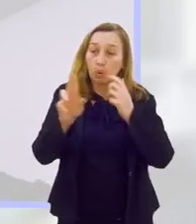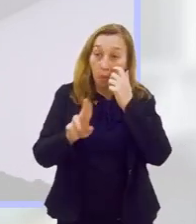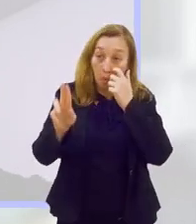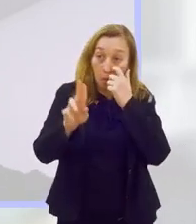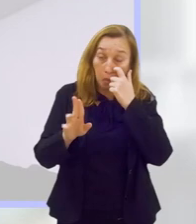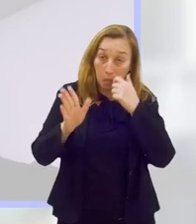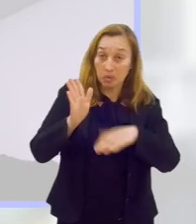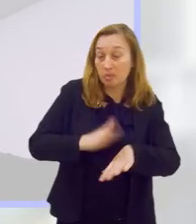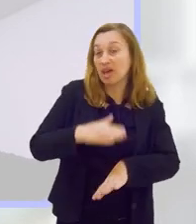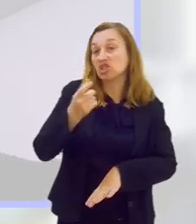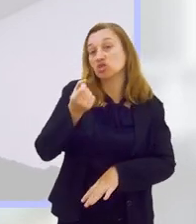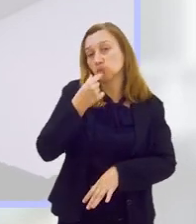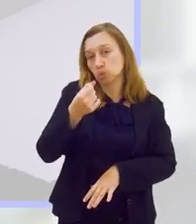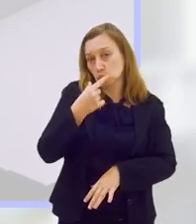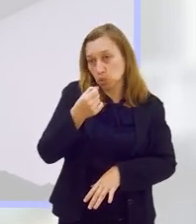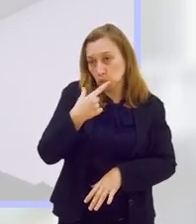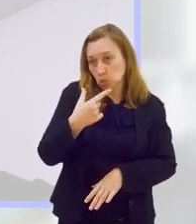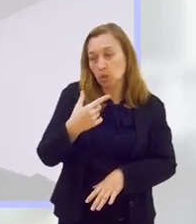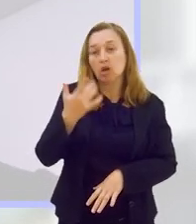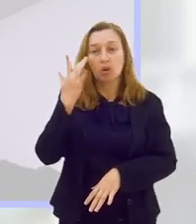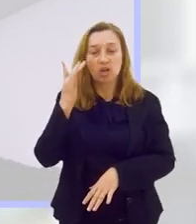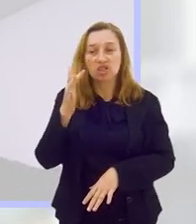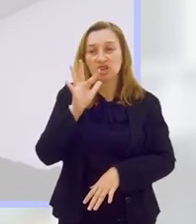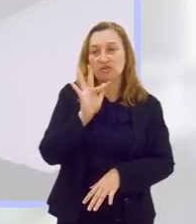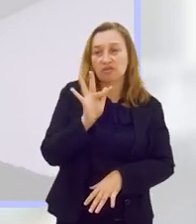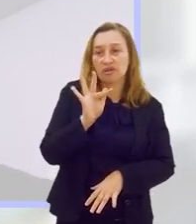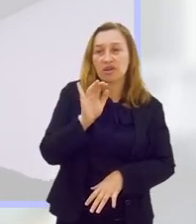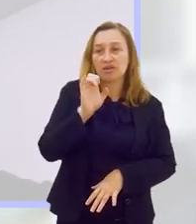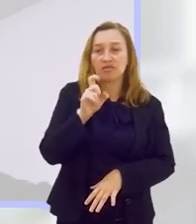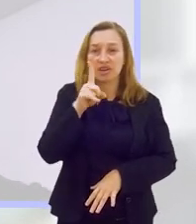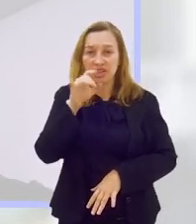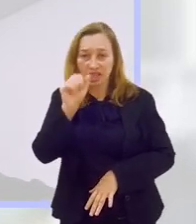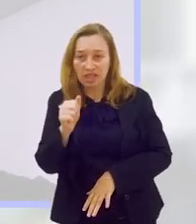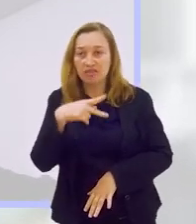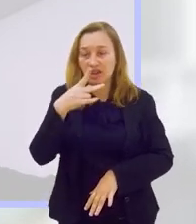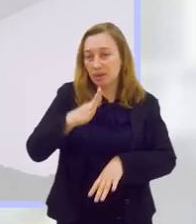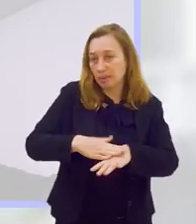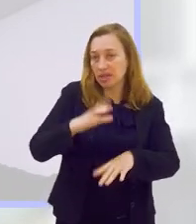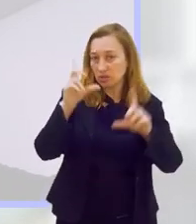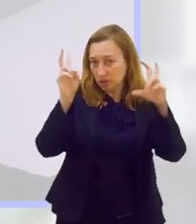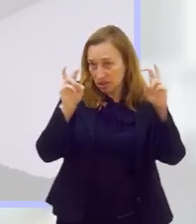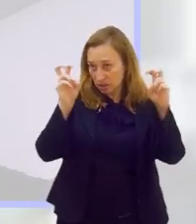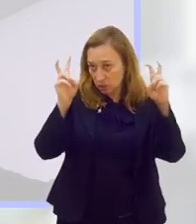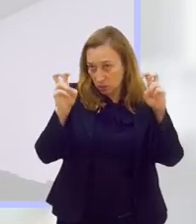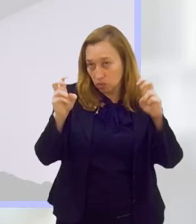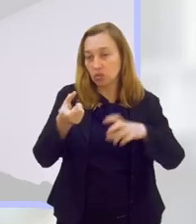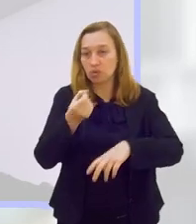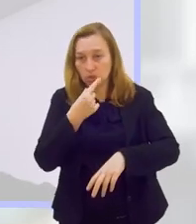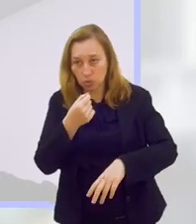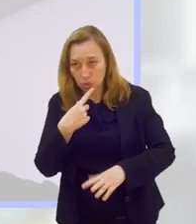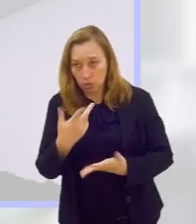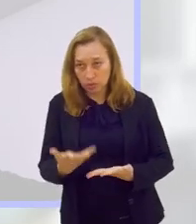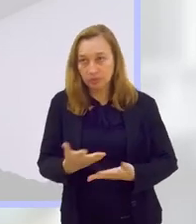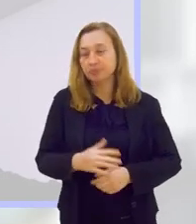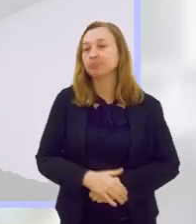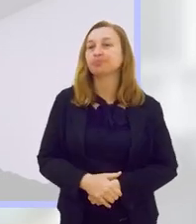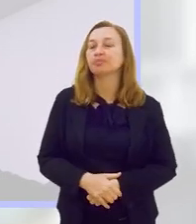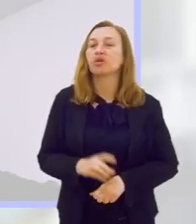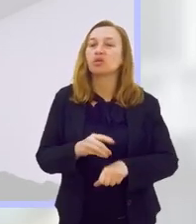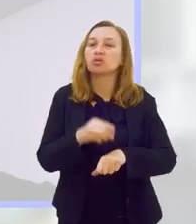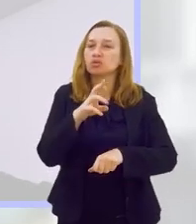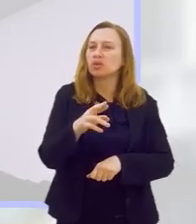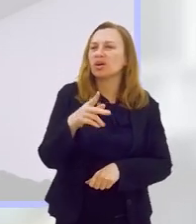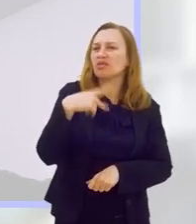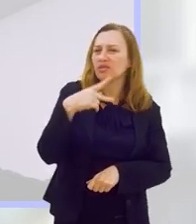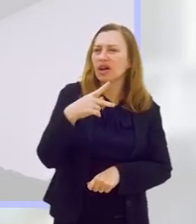falar um pouquinho melhor sobre isso, nessa parte de medicamentos. Doutora, fala pra gente sobre, um pouquinho mais sobre esse perfil do